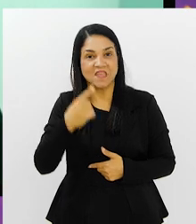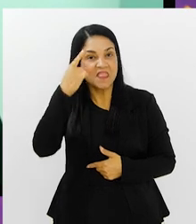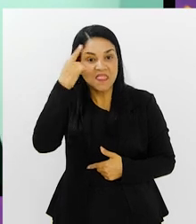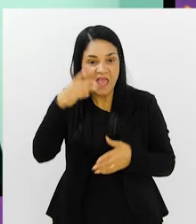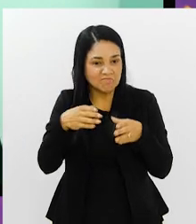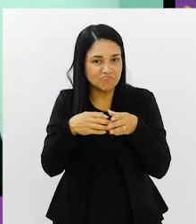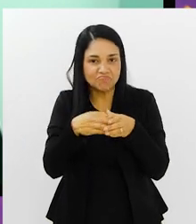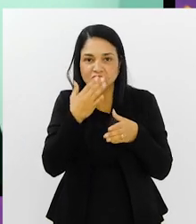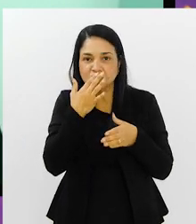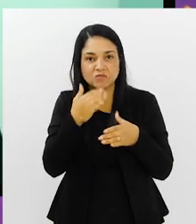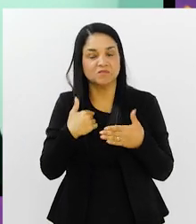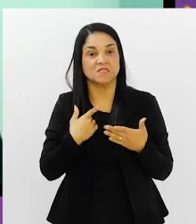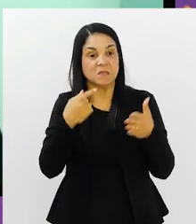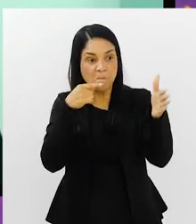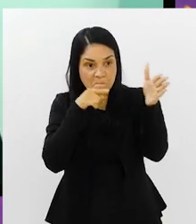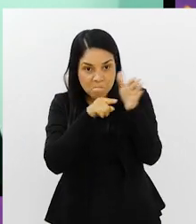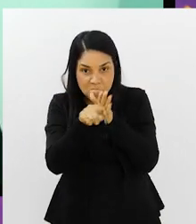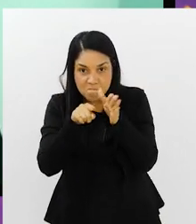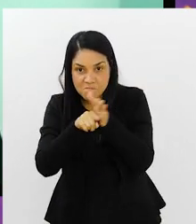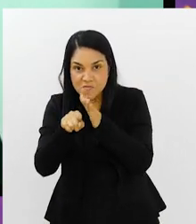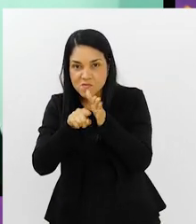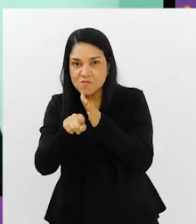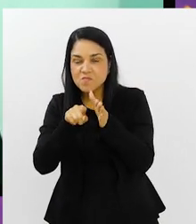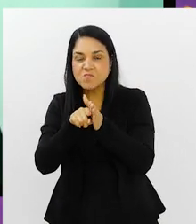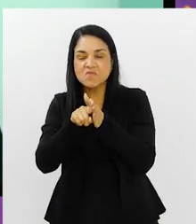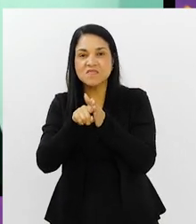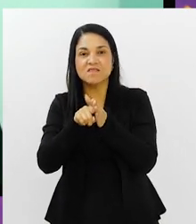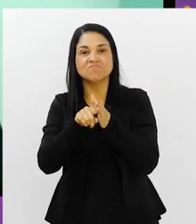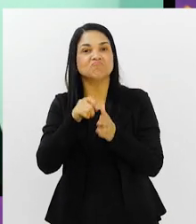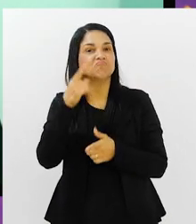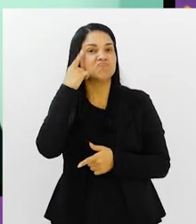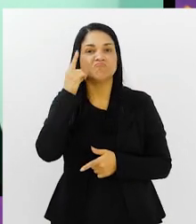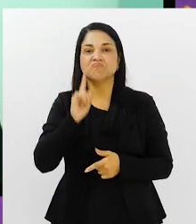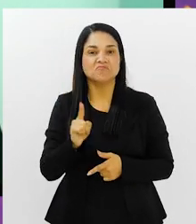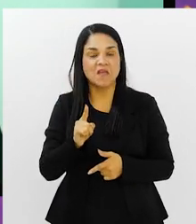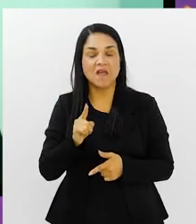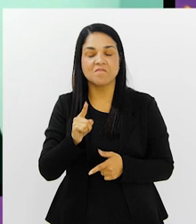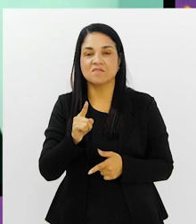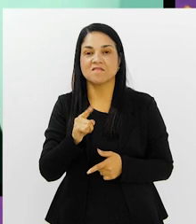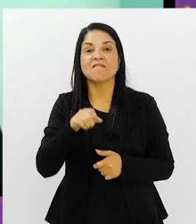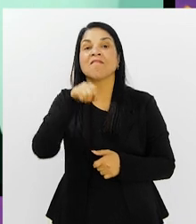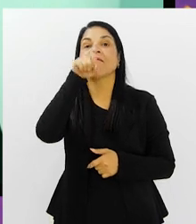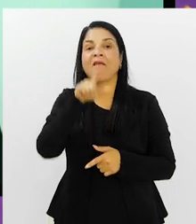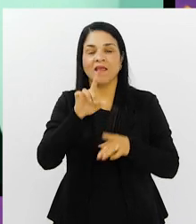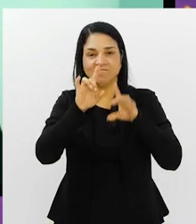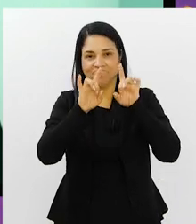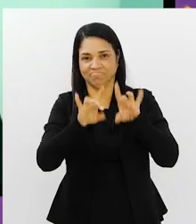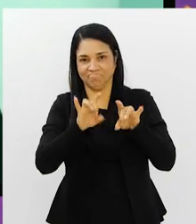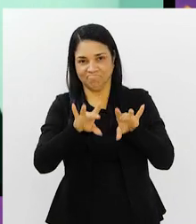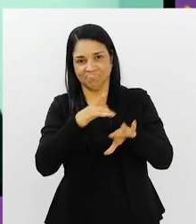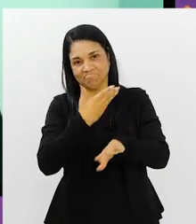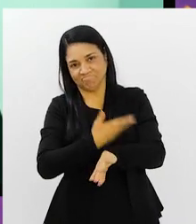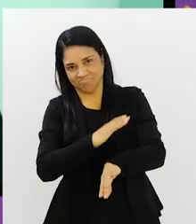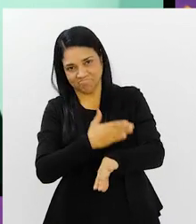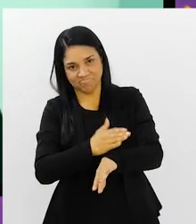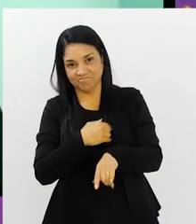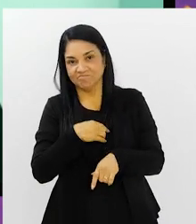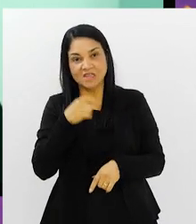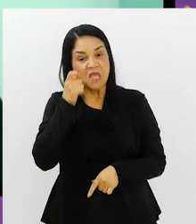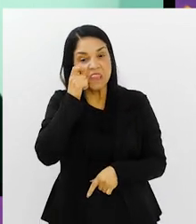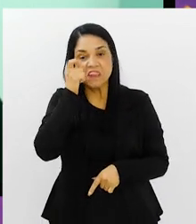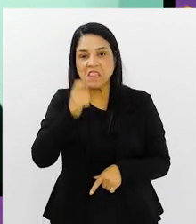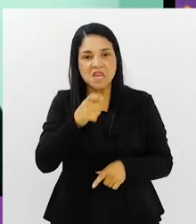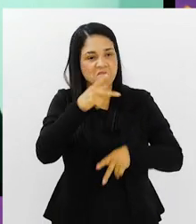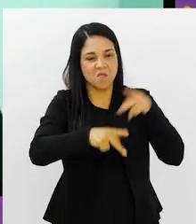ideia do time. Se você fizer uma enquete melhor ainda, talvez eles nem saibam o que é o treinador. Para você entender